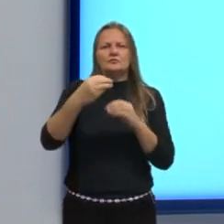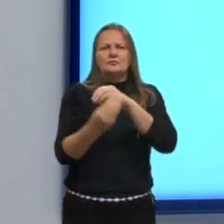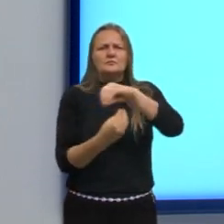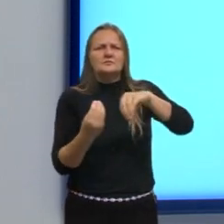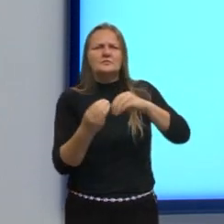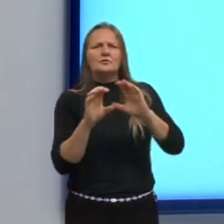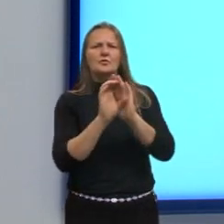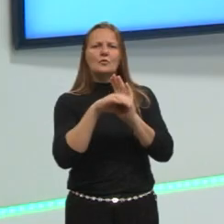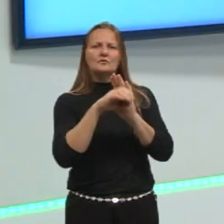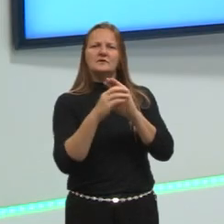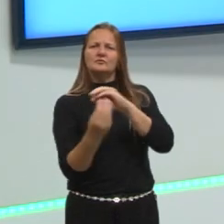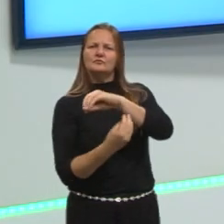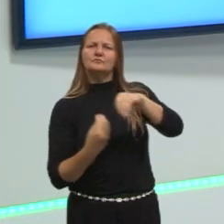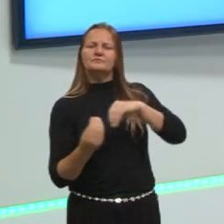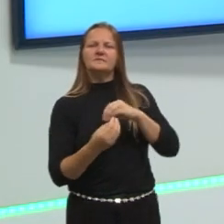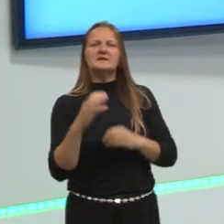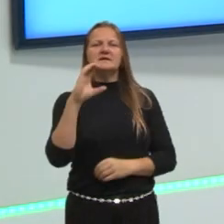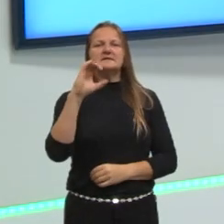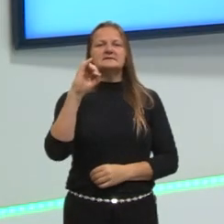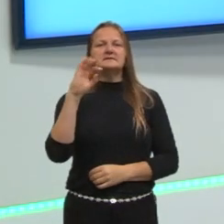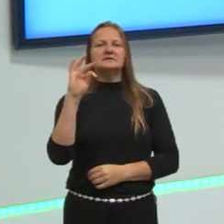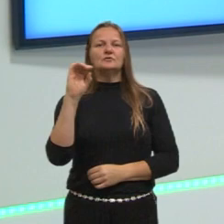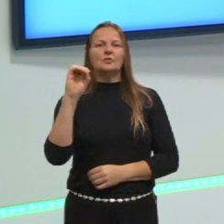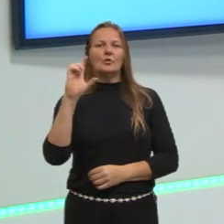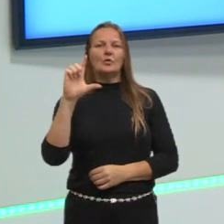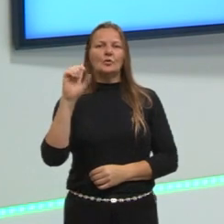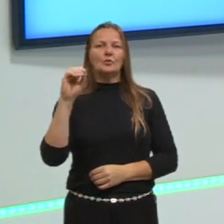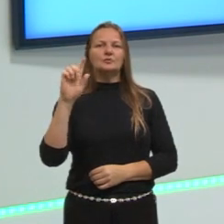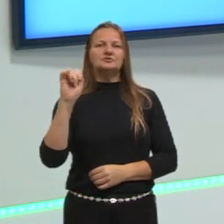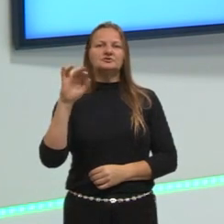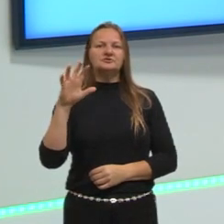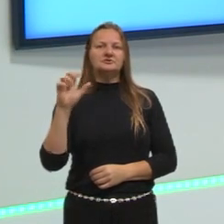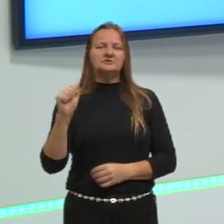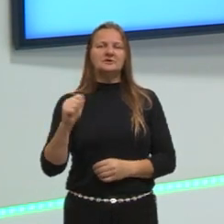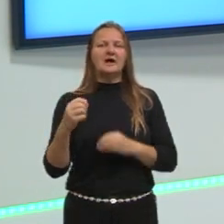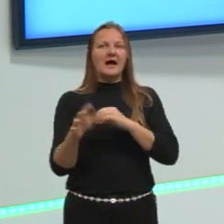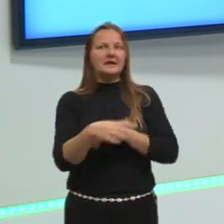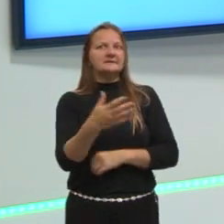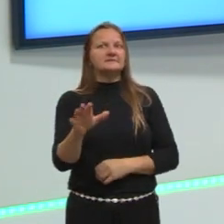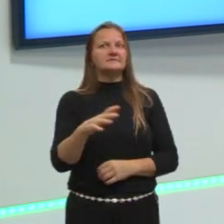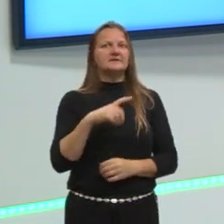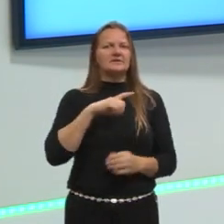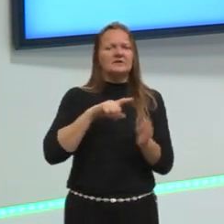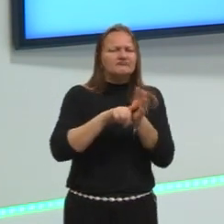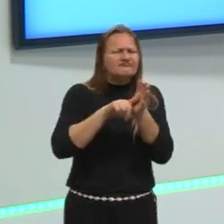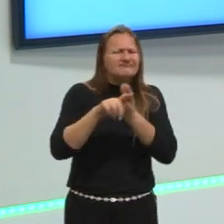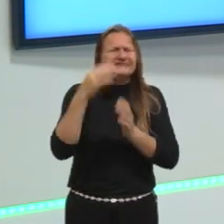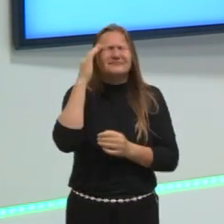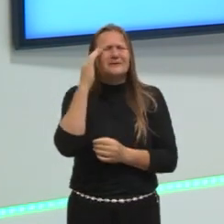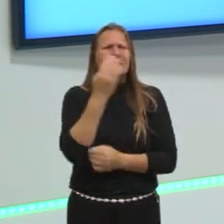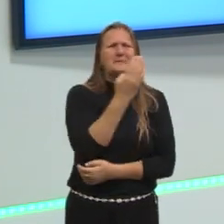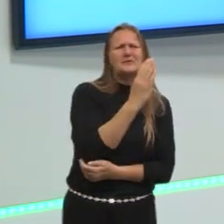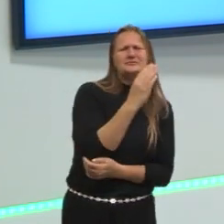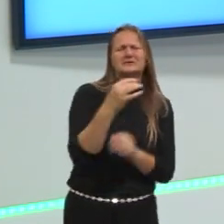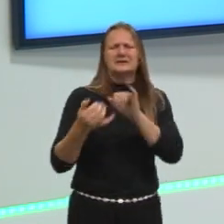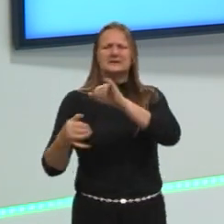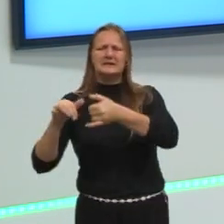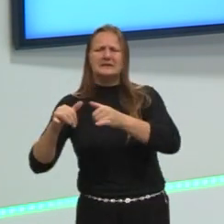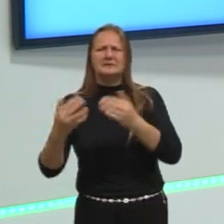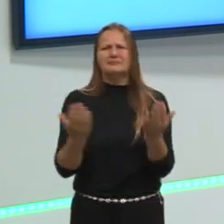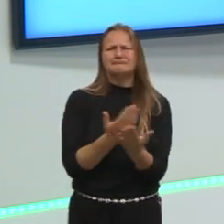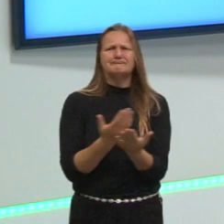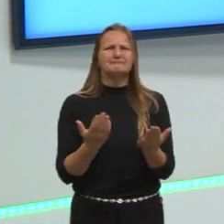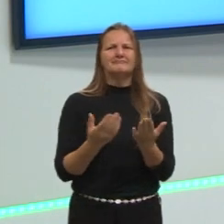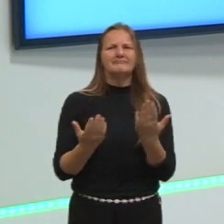conceito com a citologia, que já vem com a bioquímica. E às vezes tem uma questão lá que tu não sabe se é biologia ou não